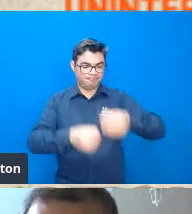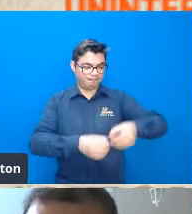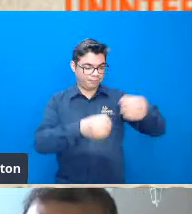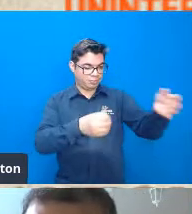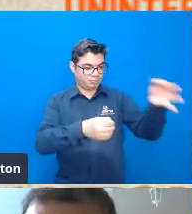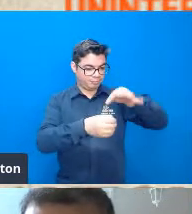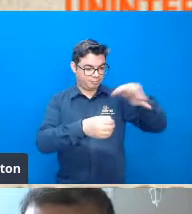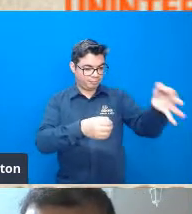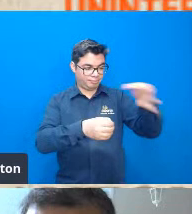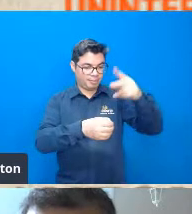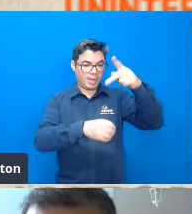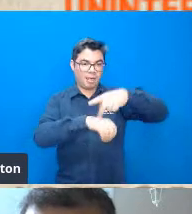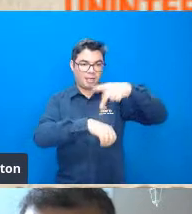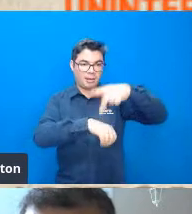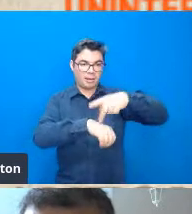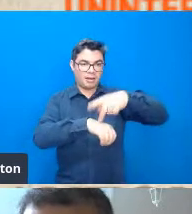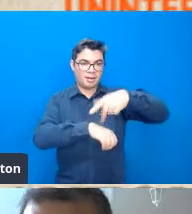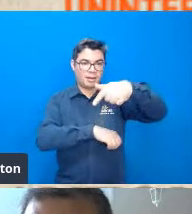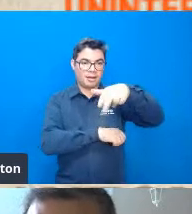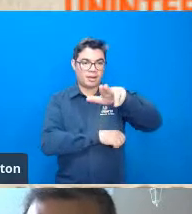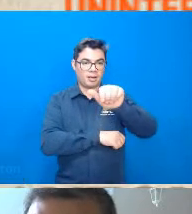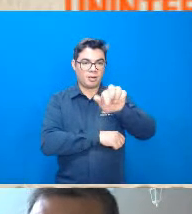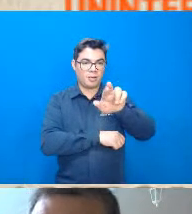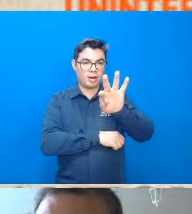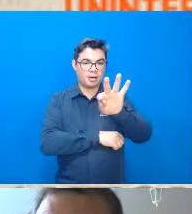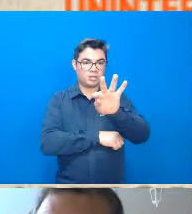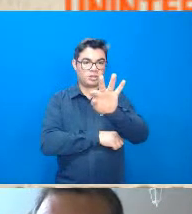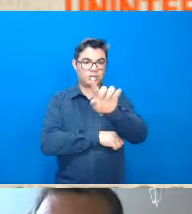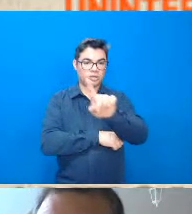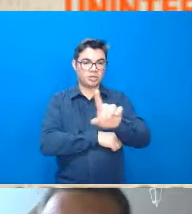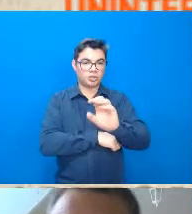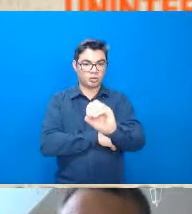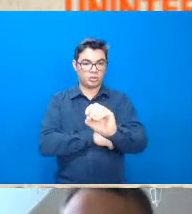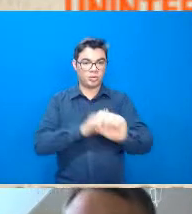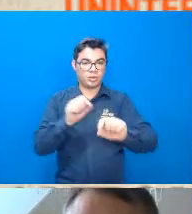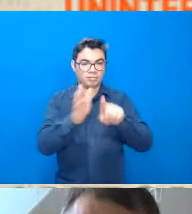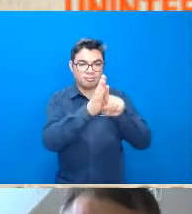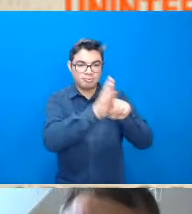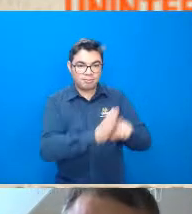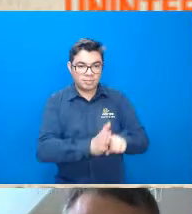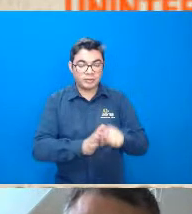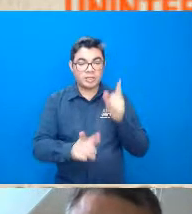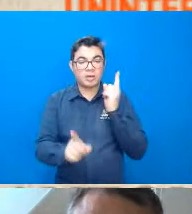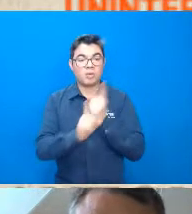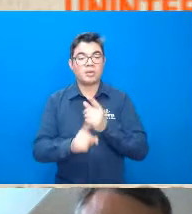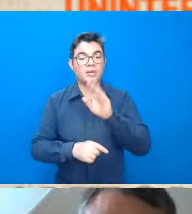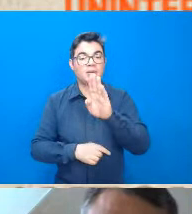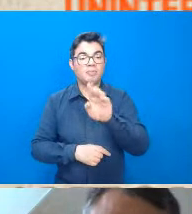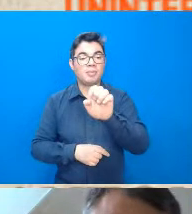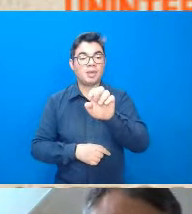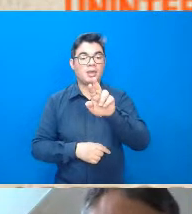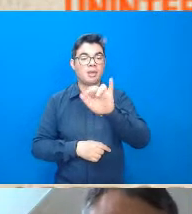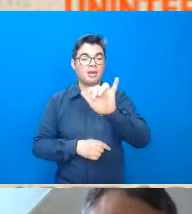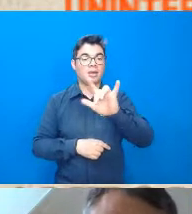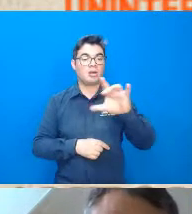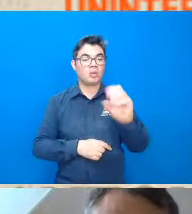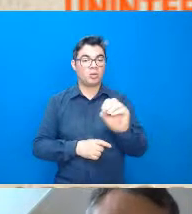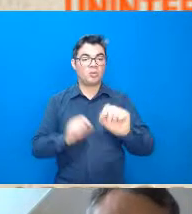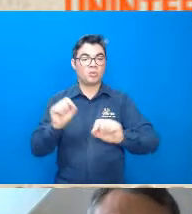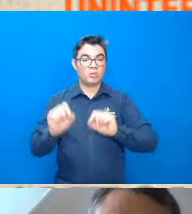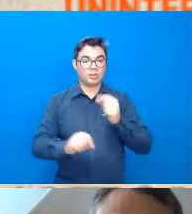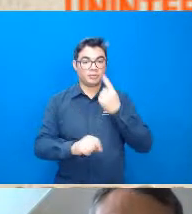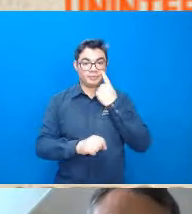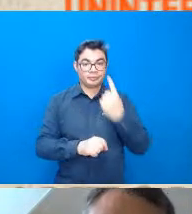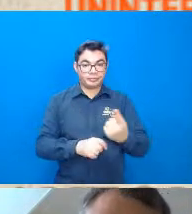analisa um elemento que tem dentro do quartzo que é o berilo o berilo quando fica exposto na superfície com a radiação solar